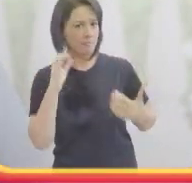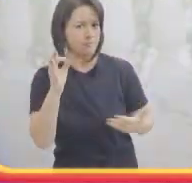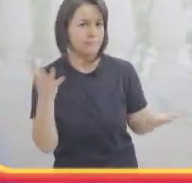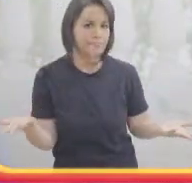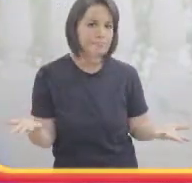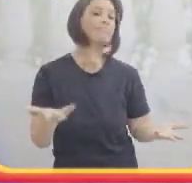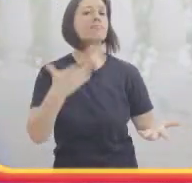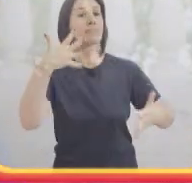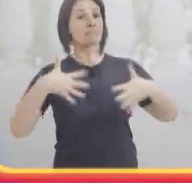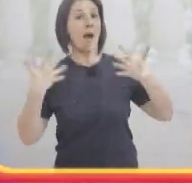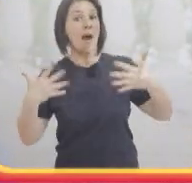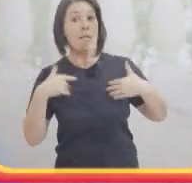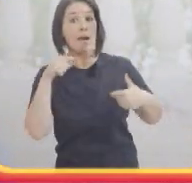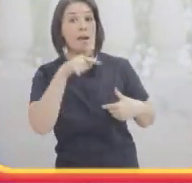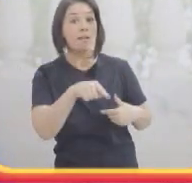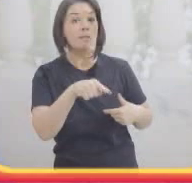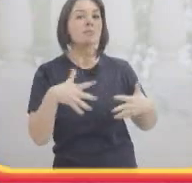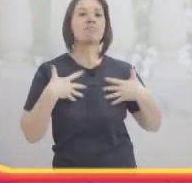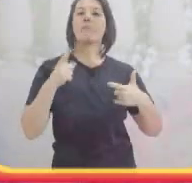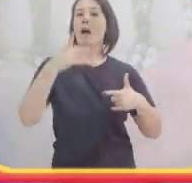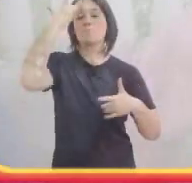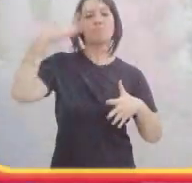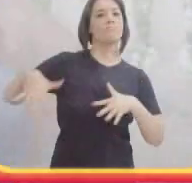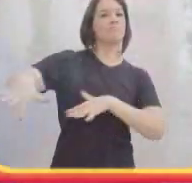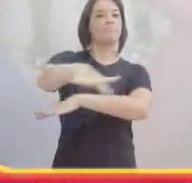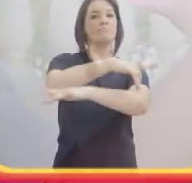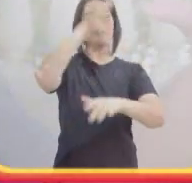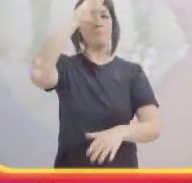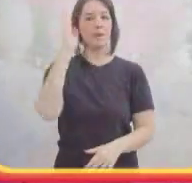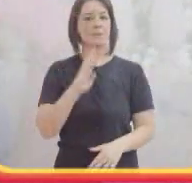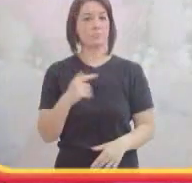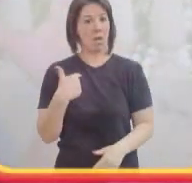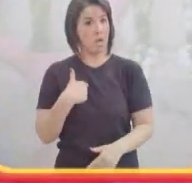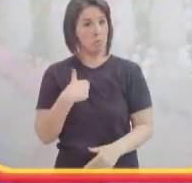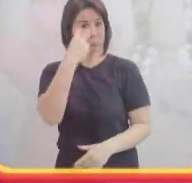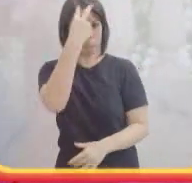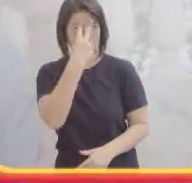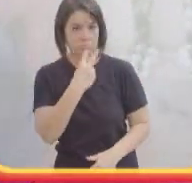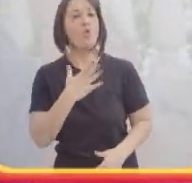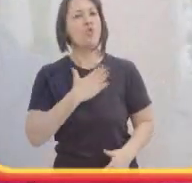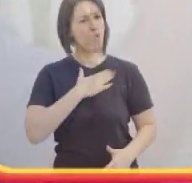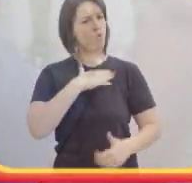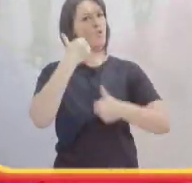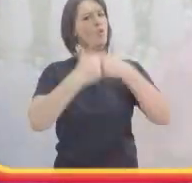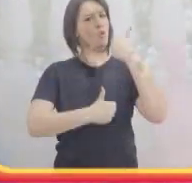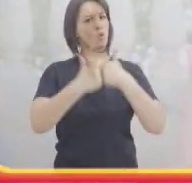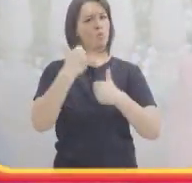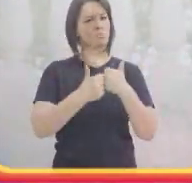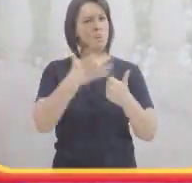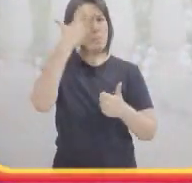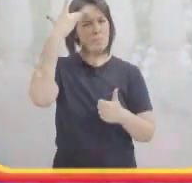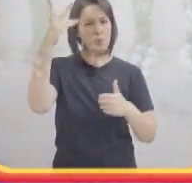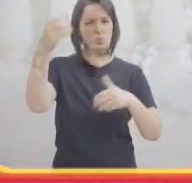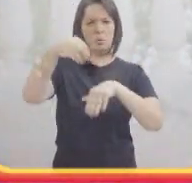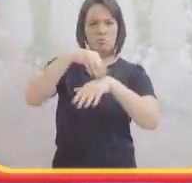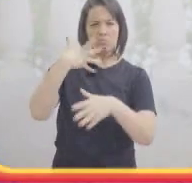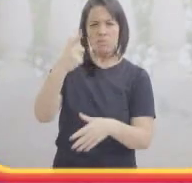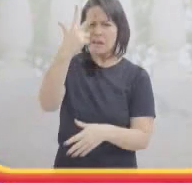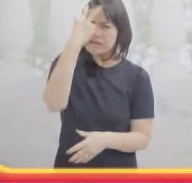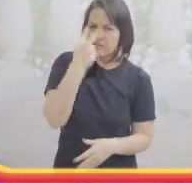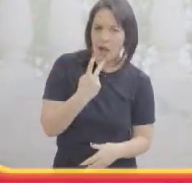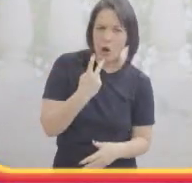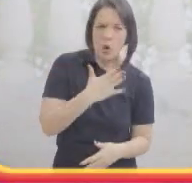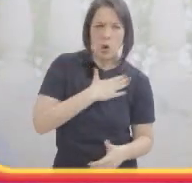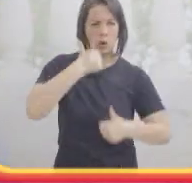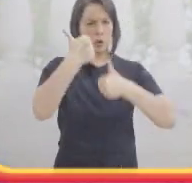é, né? Por exemplo, a coisa do futebol, né? Porque futebol é alegria, né? A gente tá falando de alegria, que é alegria do povo brasileiro e tal, o futebol. E eu, como cego, também